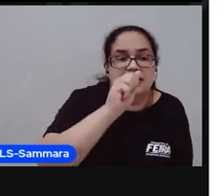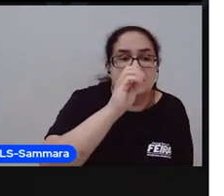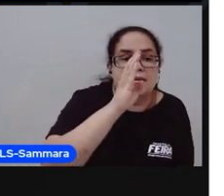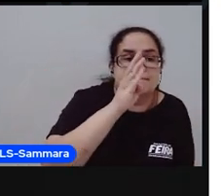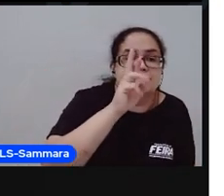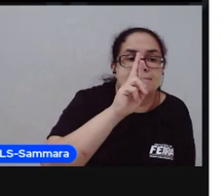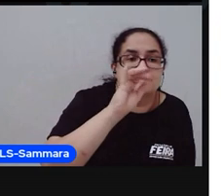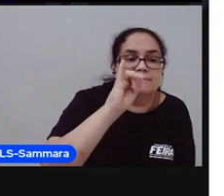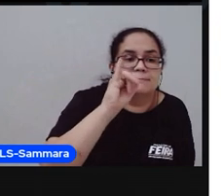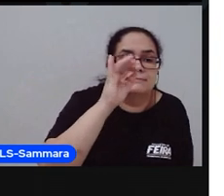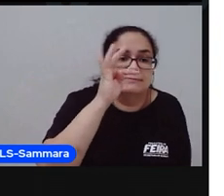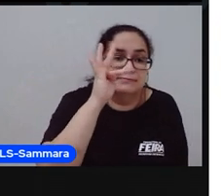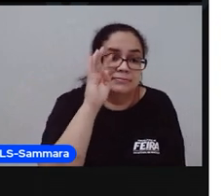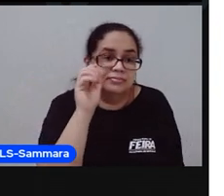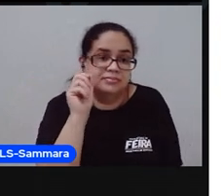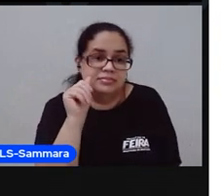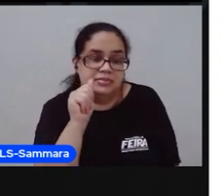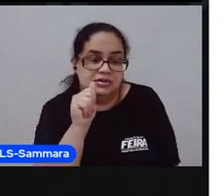Cabrita.